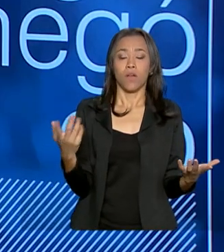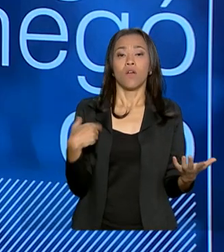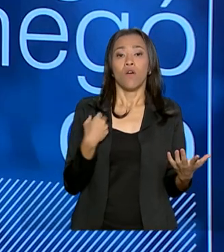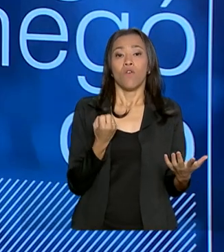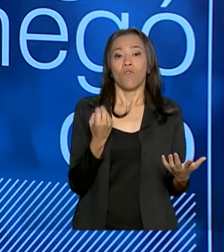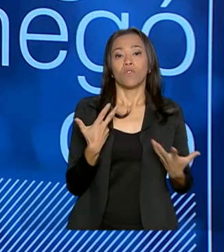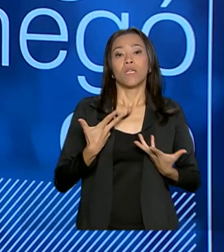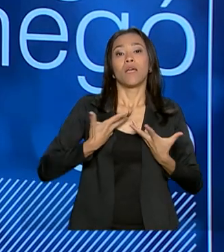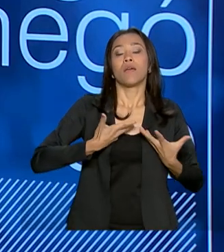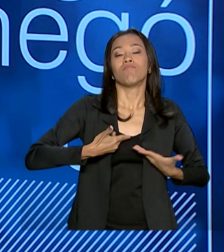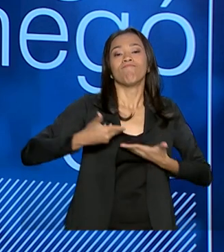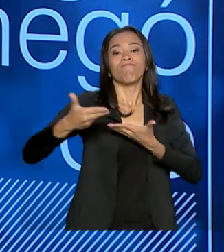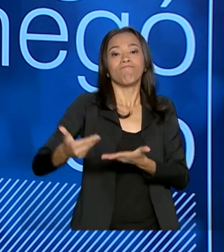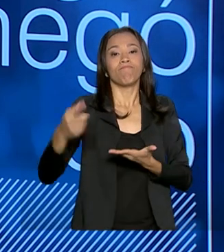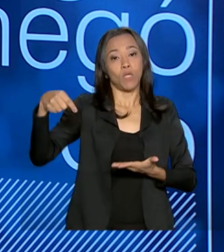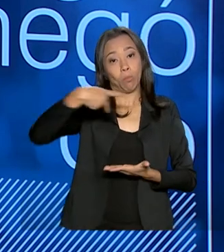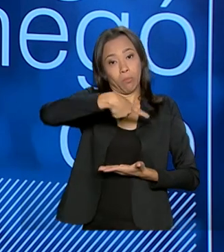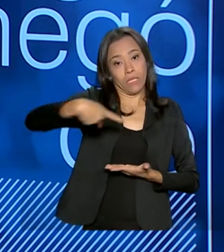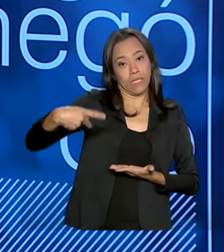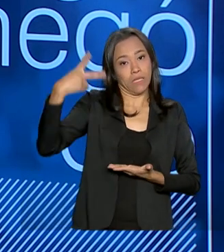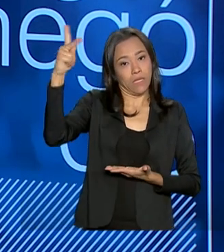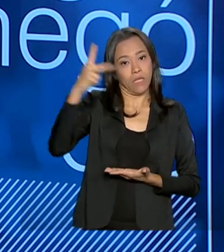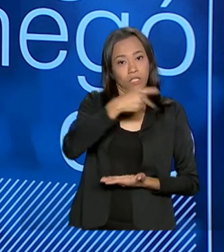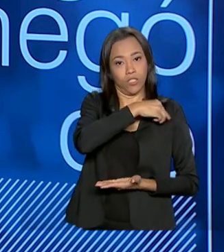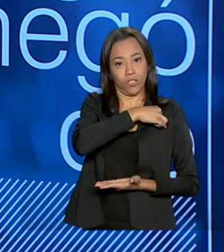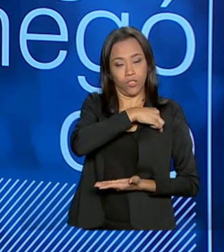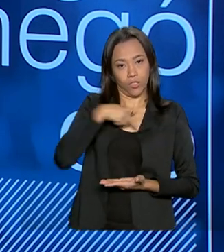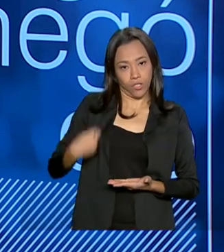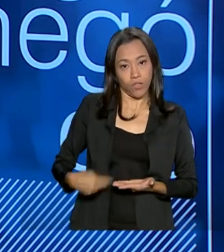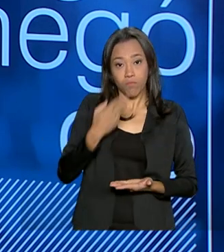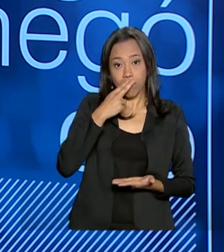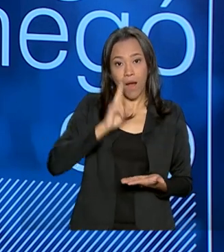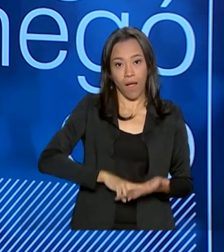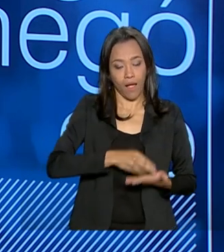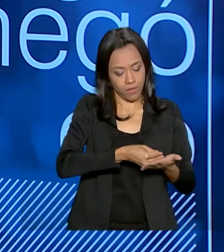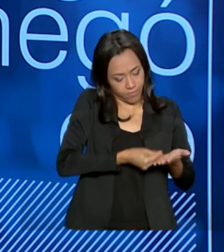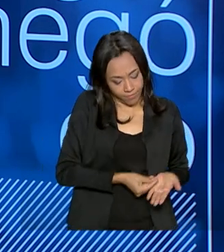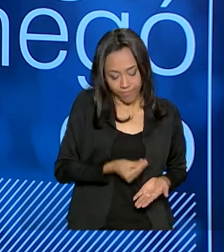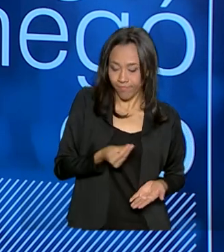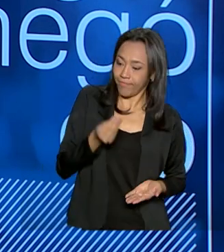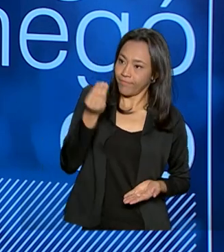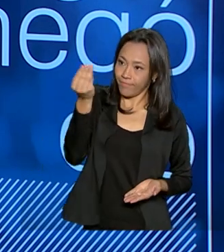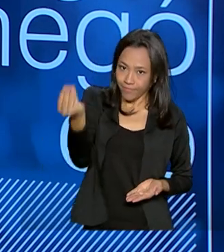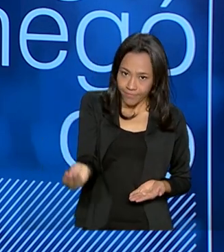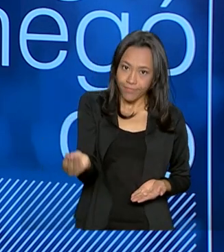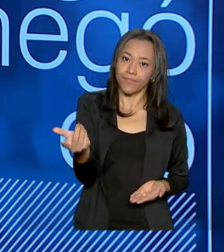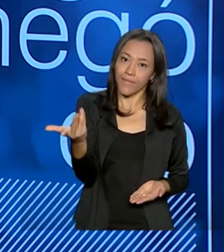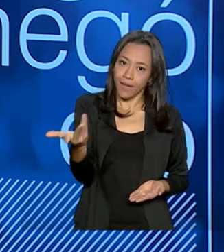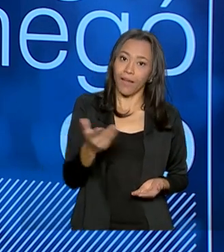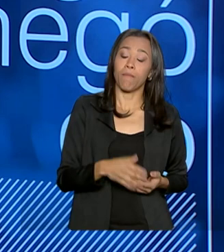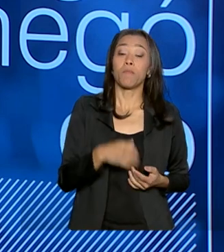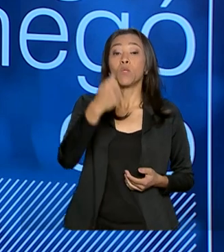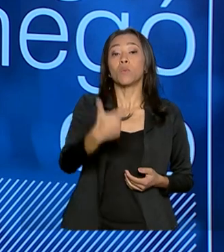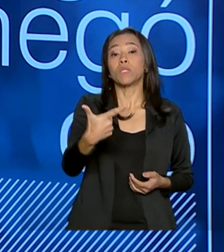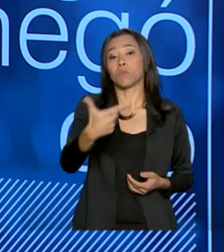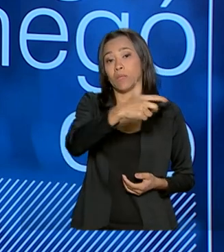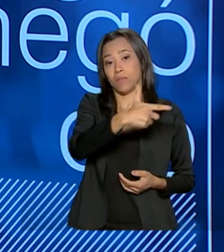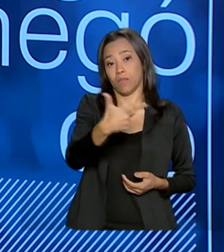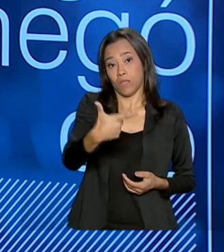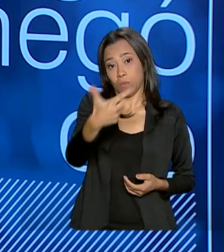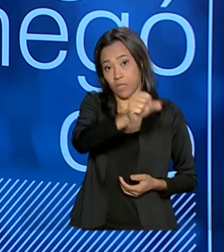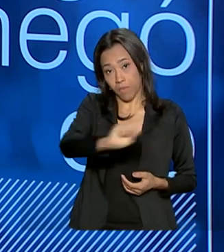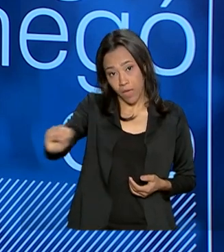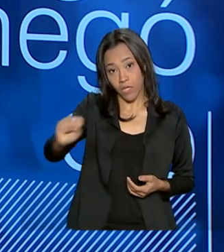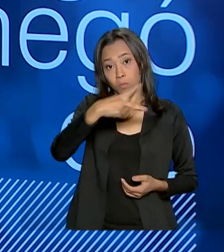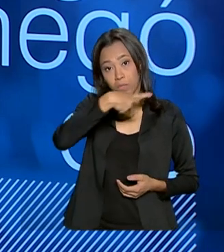recebido lá pelo presidente Xi Jinping, vou levar uma carta do presidente Bolsonaro para o Xi Jinping, no segundo semestre o presidente estará